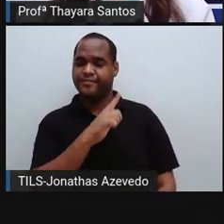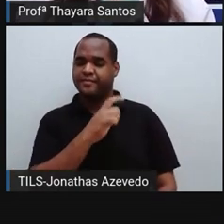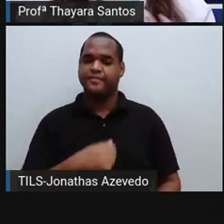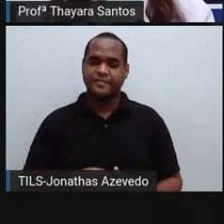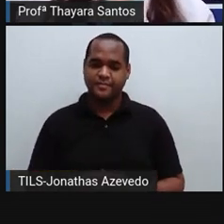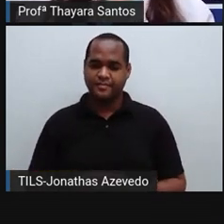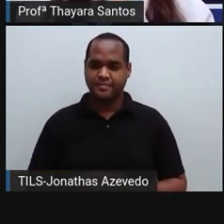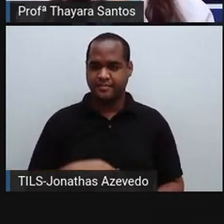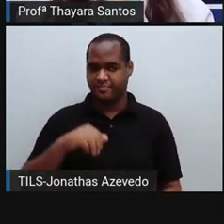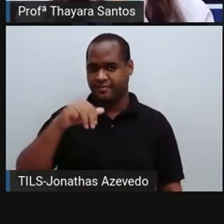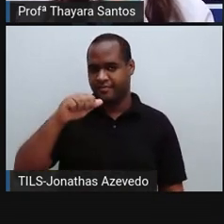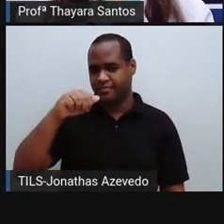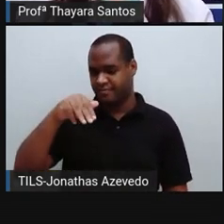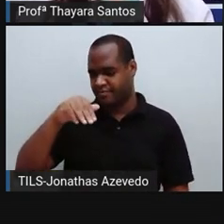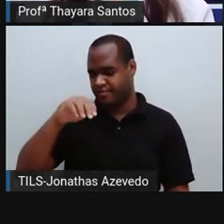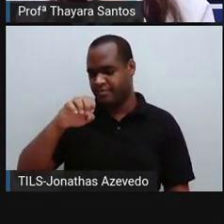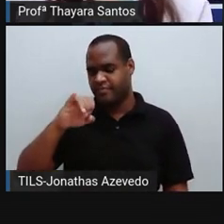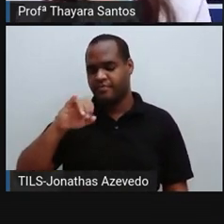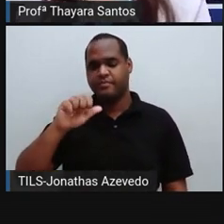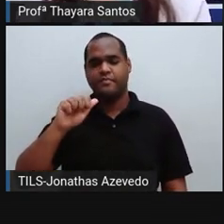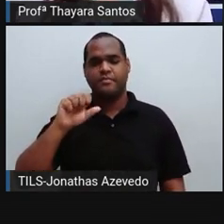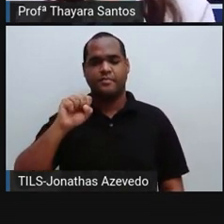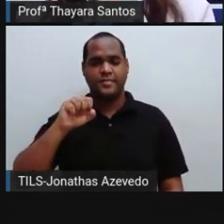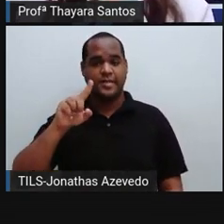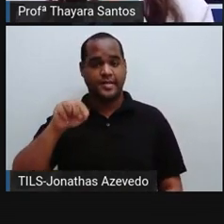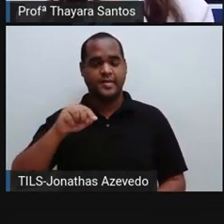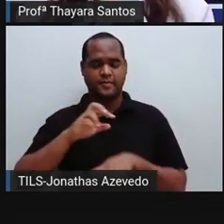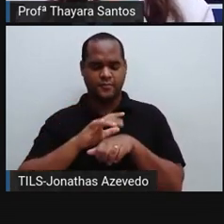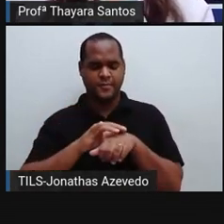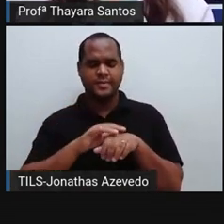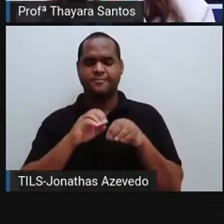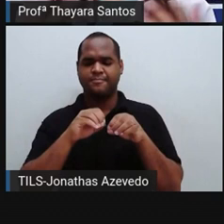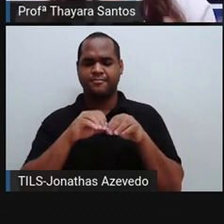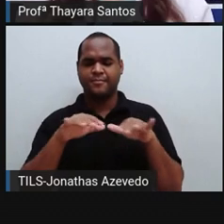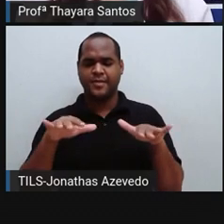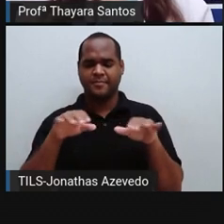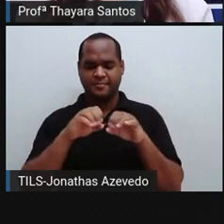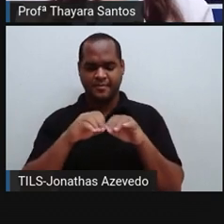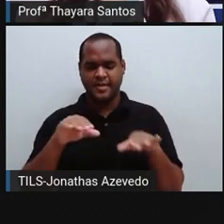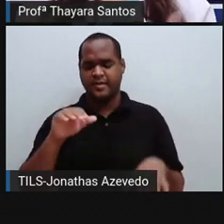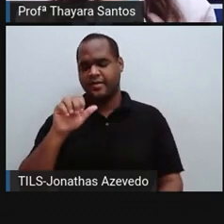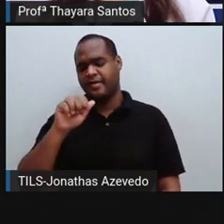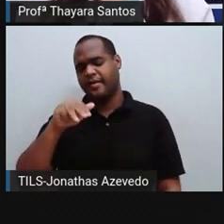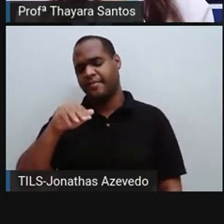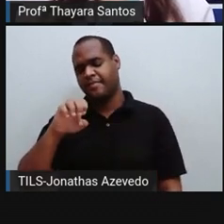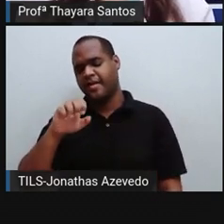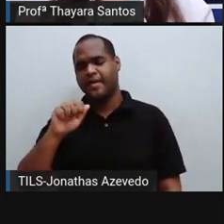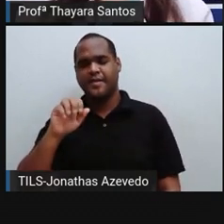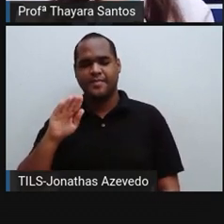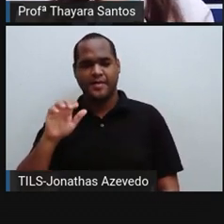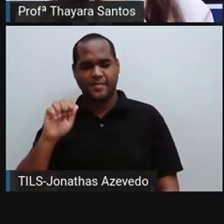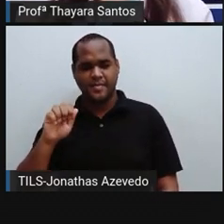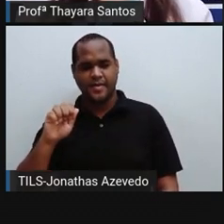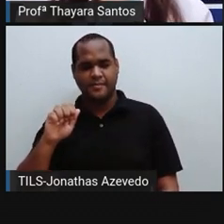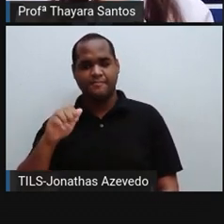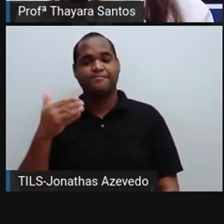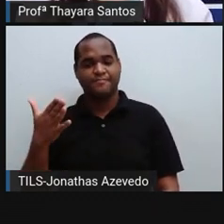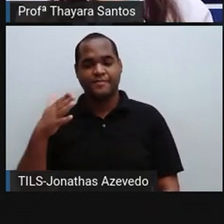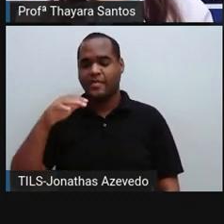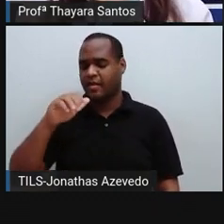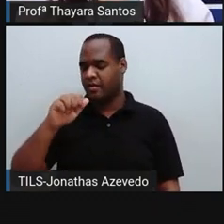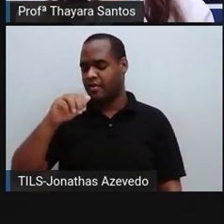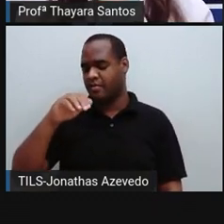Tem a amebíase, que é uma doença que é transmitida pela ameba, né? Itamoeba, na verdade, o nome